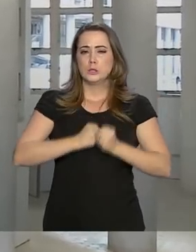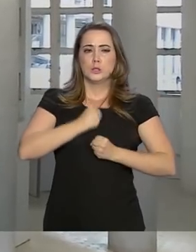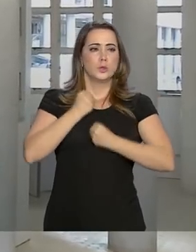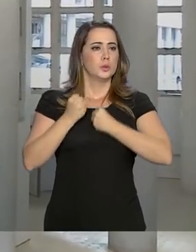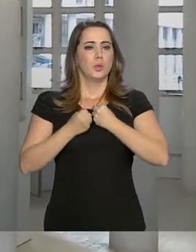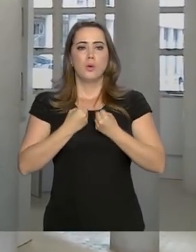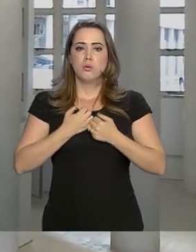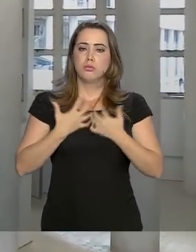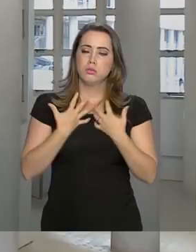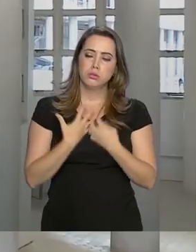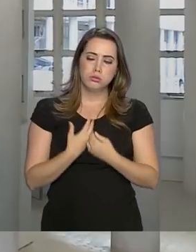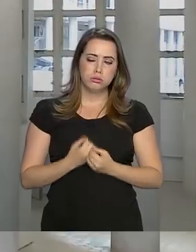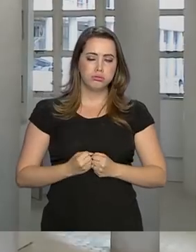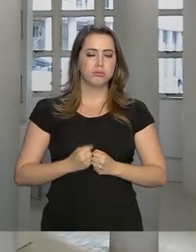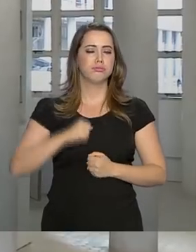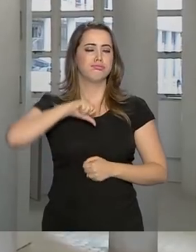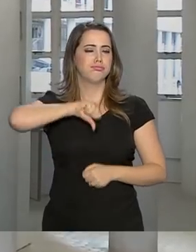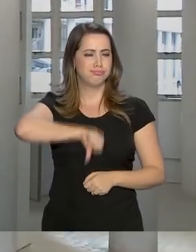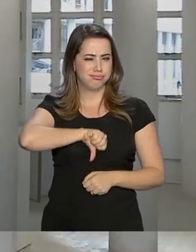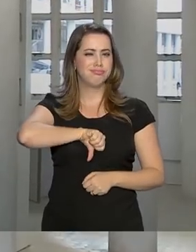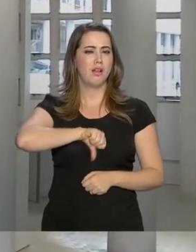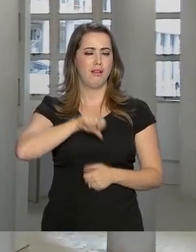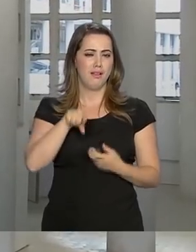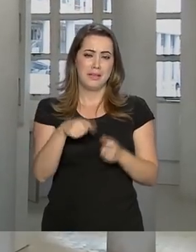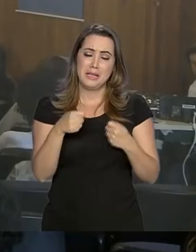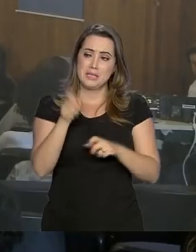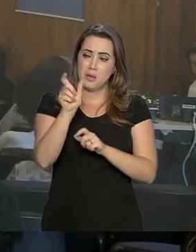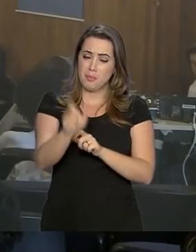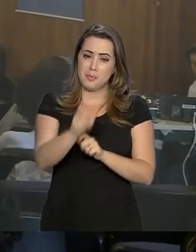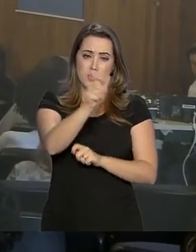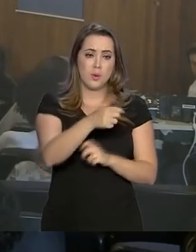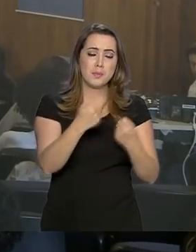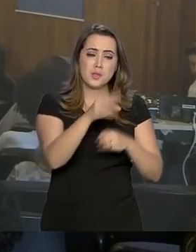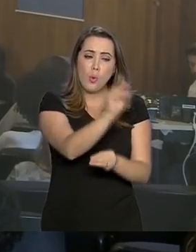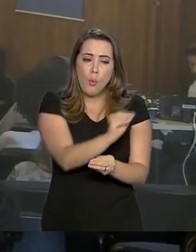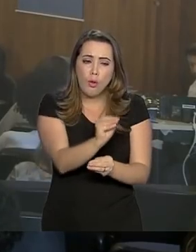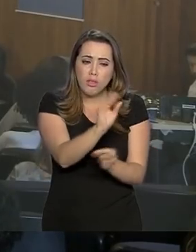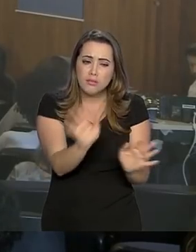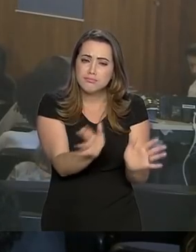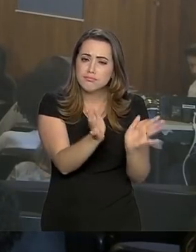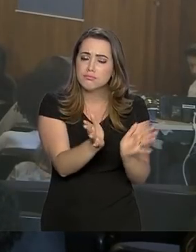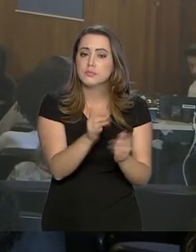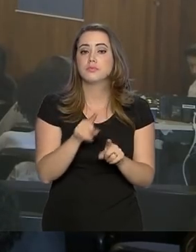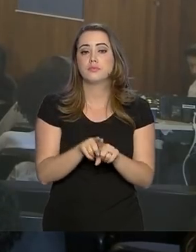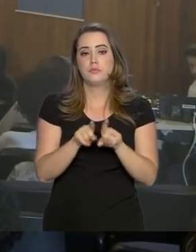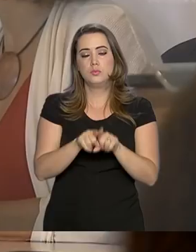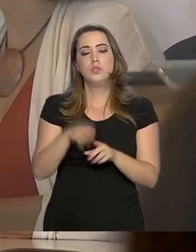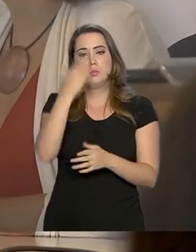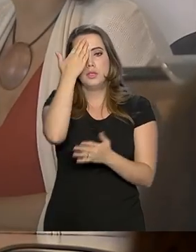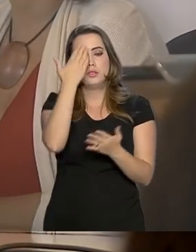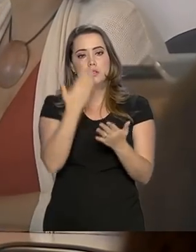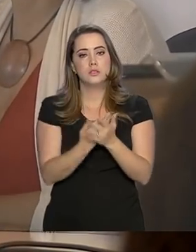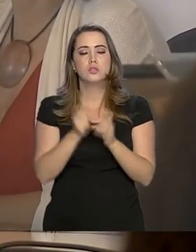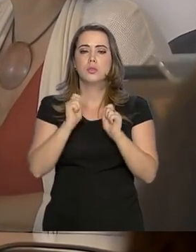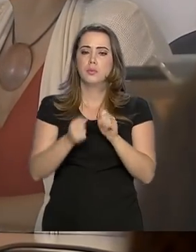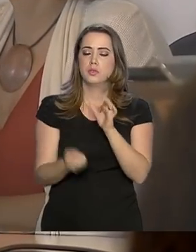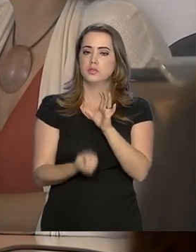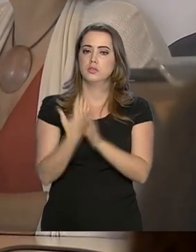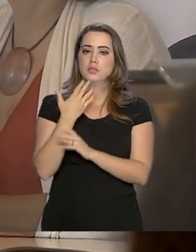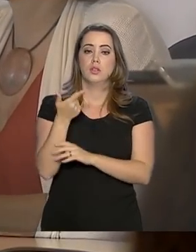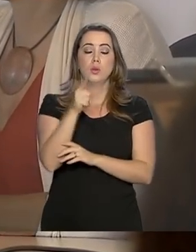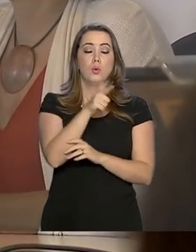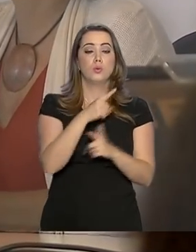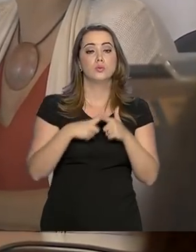surgindo nessa população. Essa população tem que ser cuidada. Além das doenças mentais, a Fiocruz acredita que podem surgir